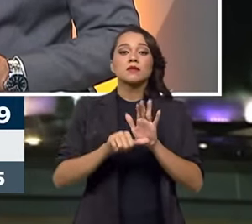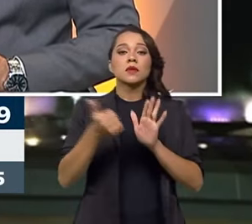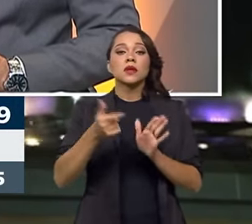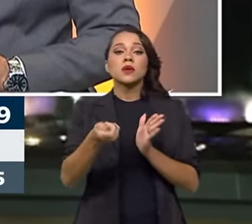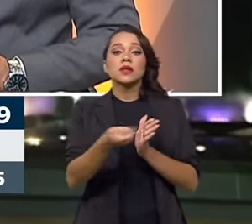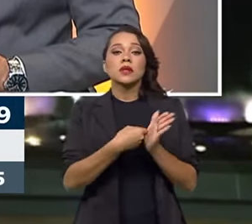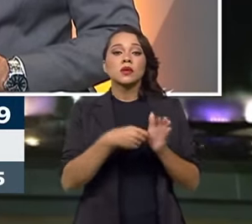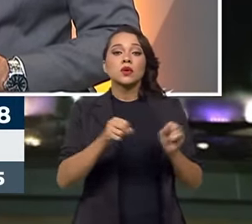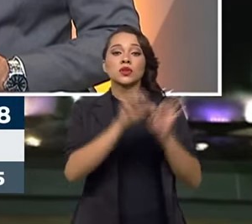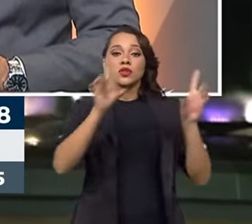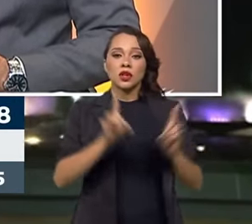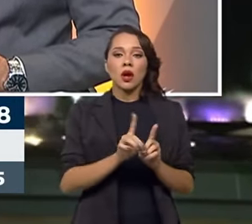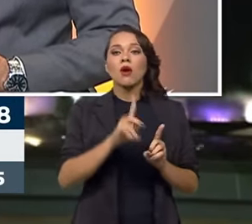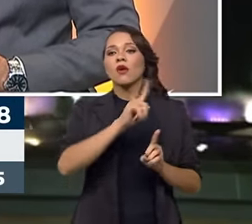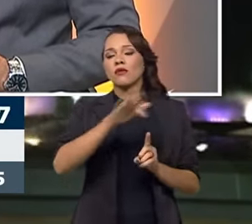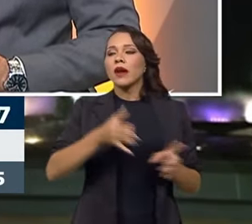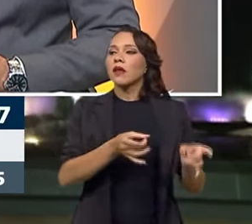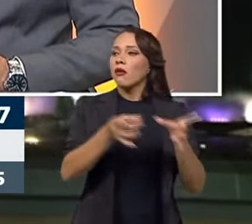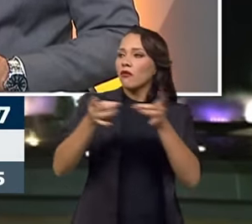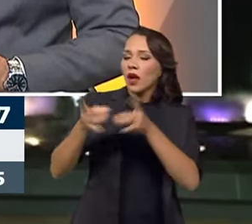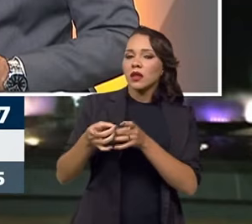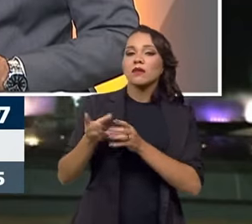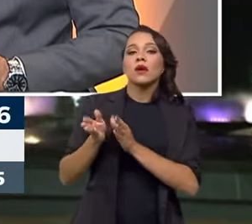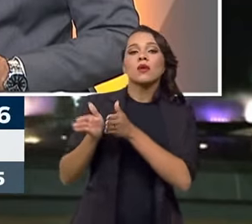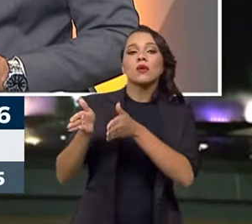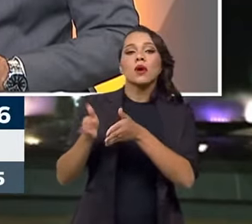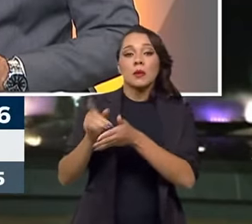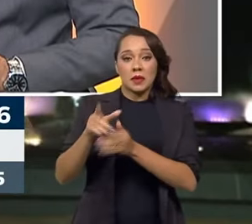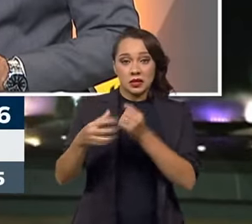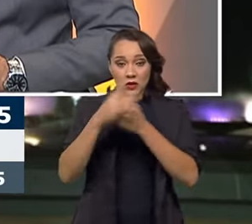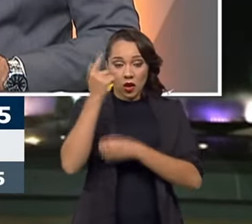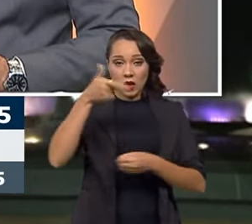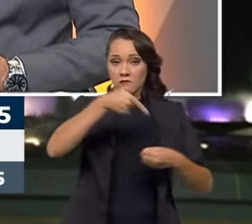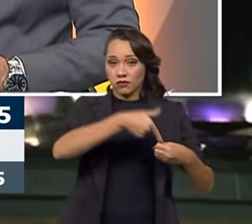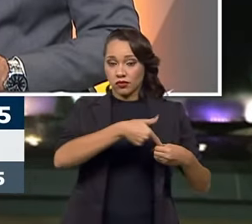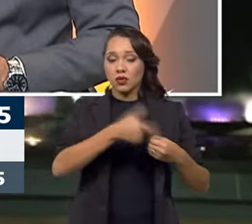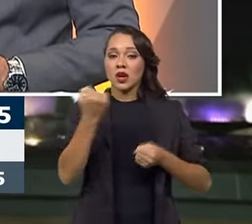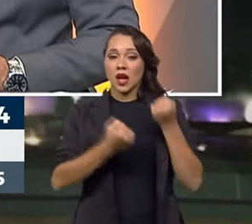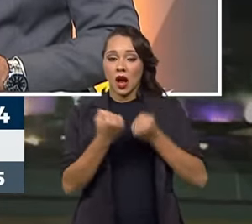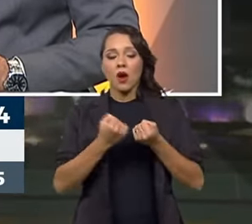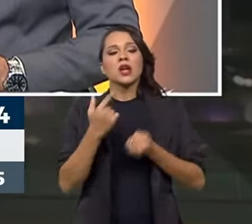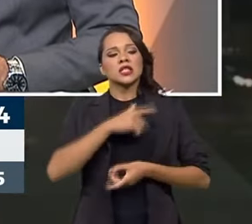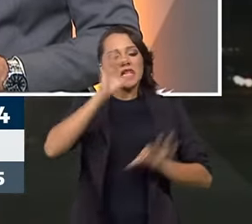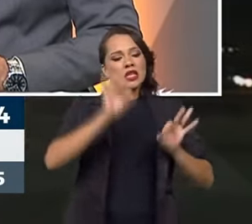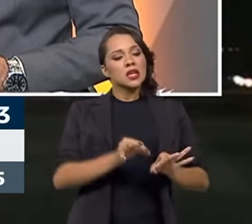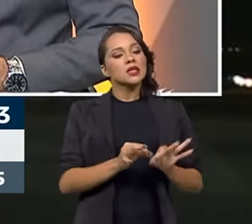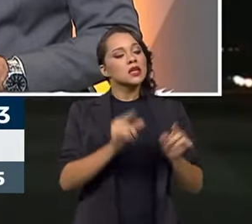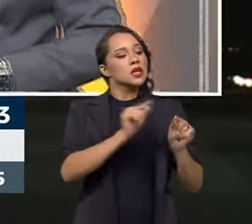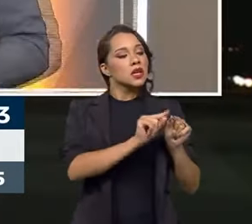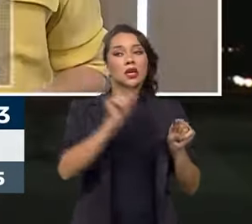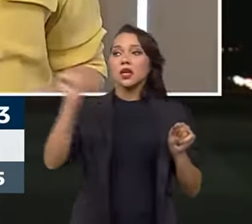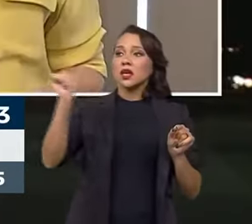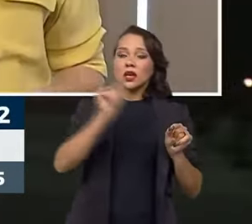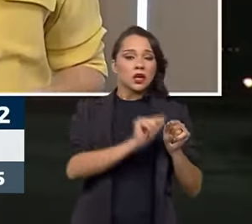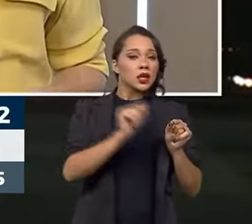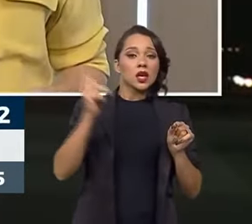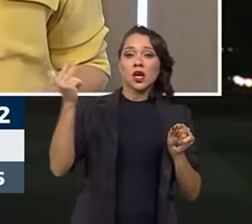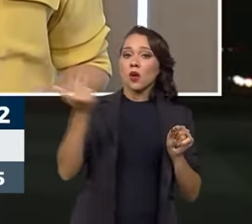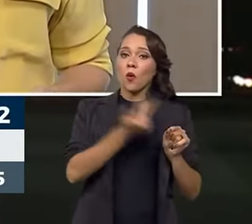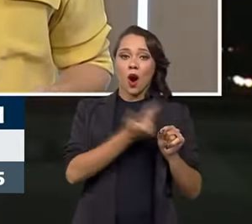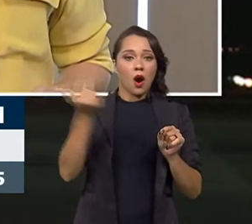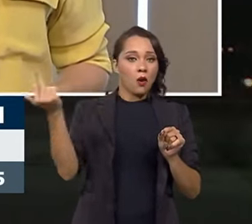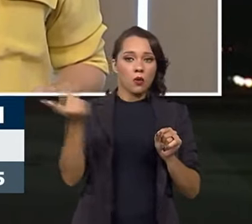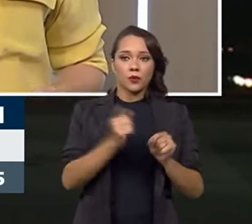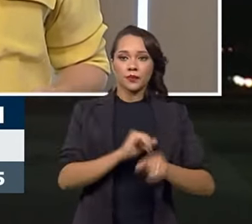assinatura digital vão estar no comércio, garantindo que quem está abastecendo o seu veículo vai estar abastecendo o que está sendo registrado na bomba.